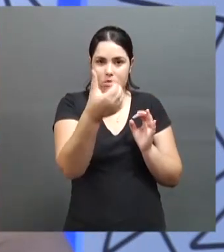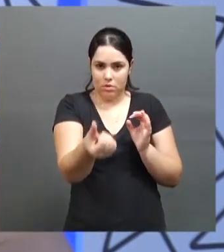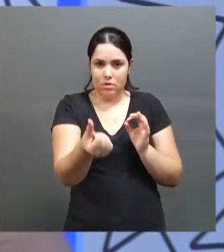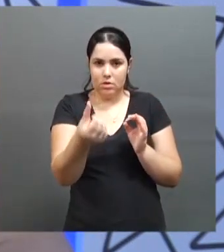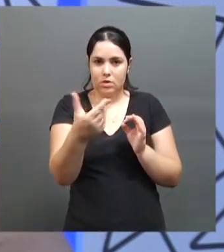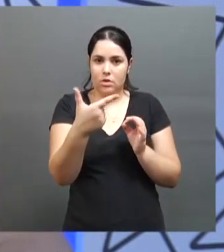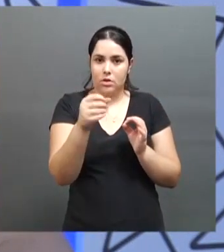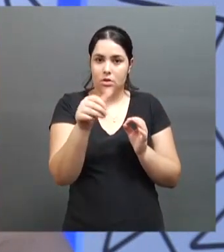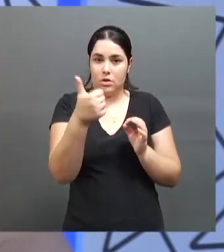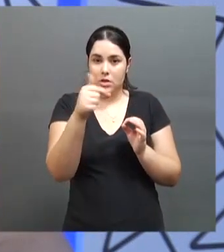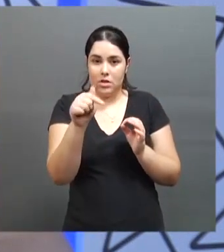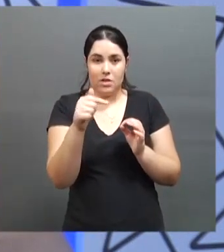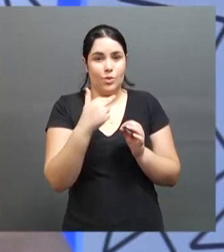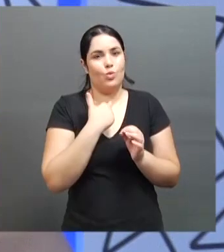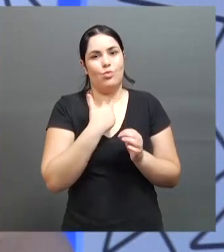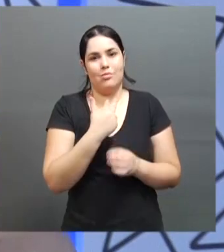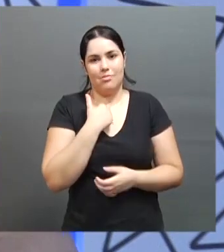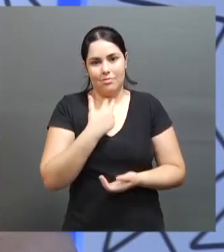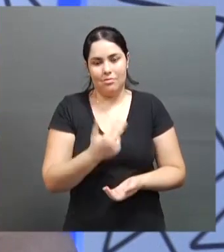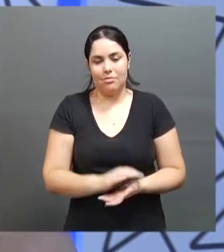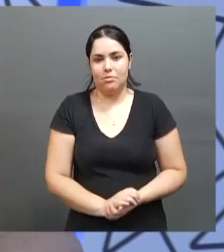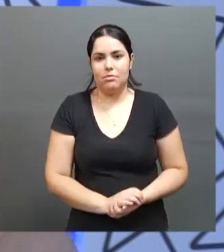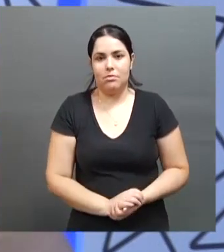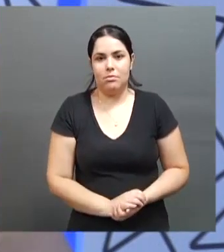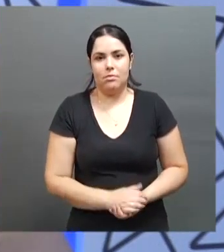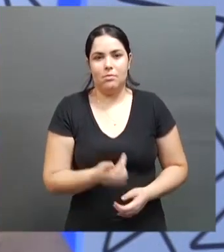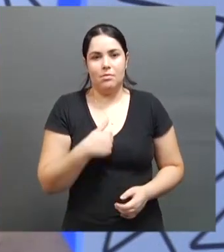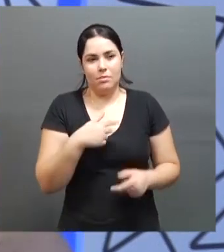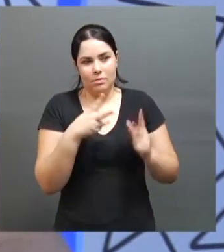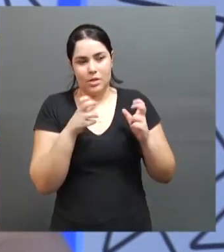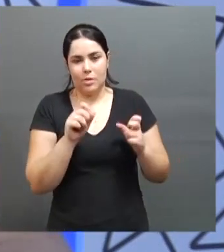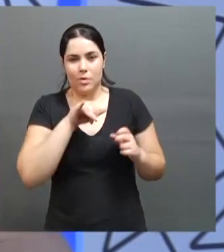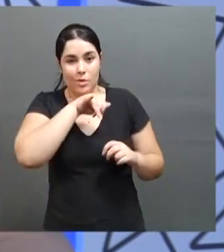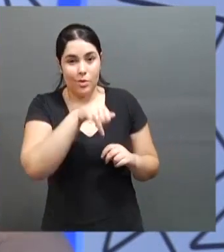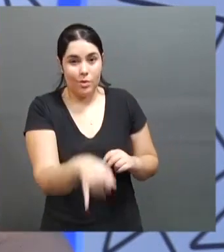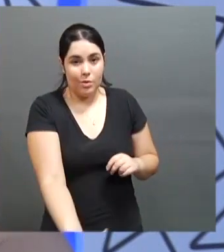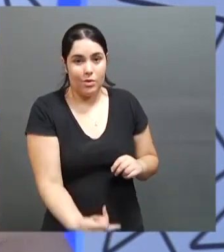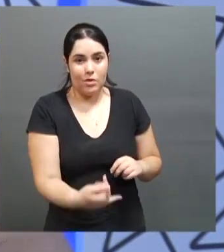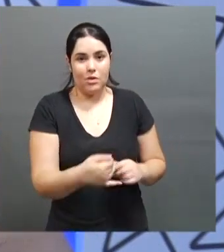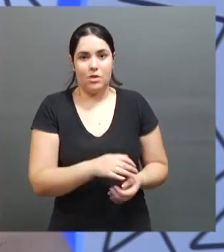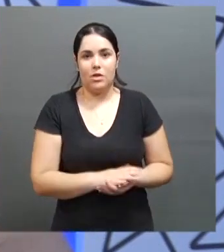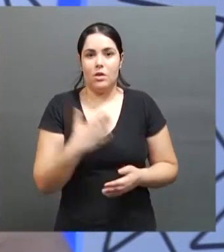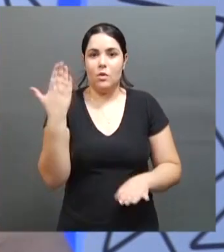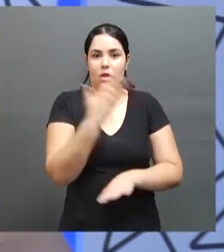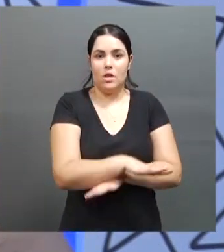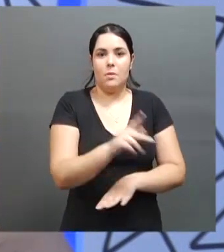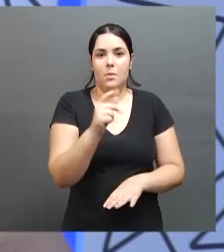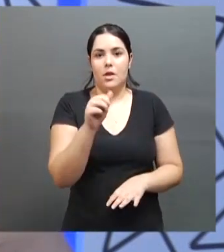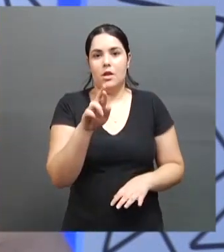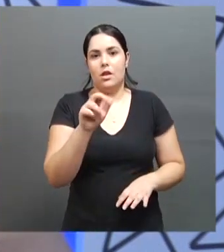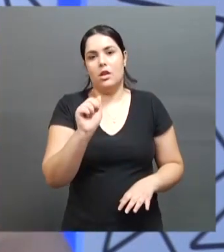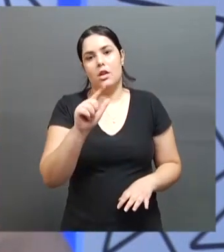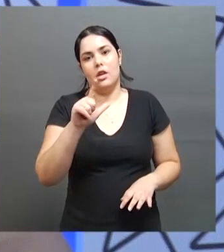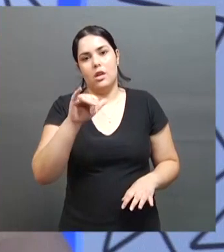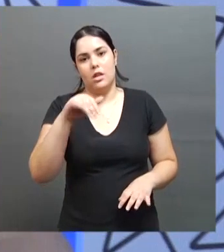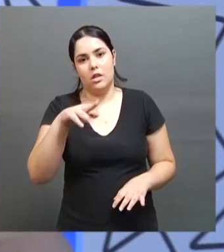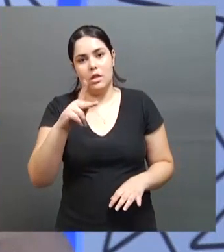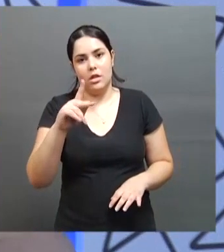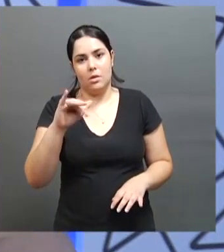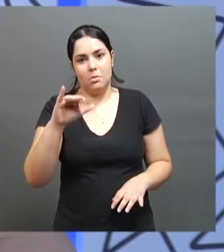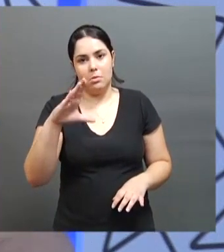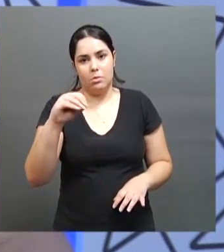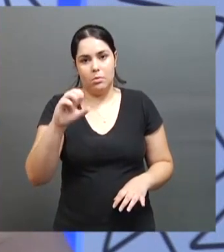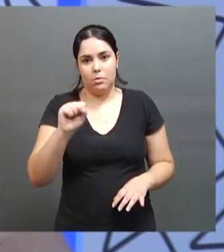2017 eu não pude participar. Foi quando eu vi a oportunidade de entrar nos Jogos Paralímpicos Universitários e